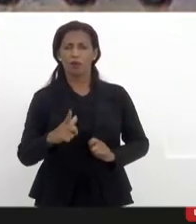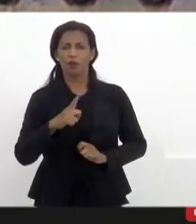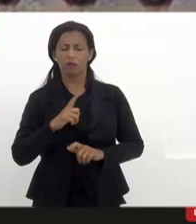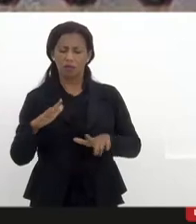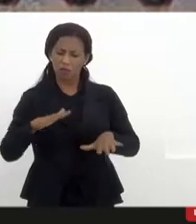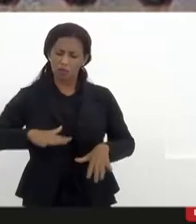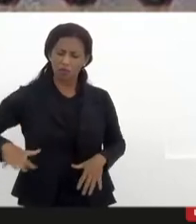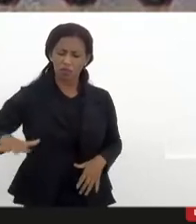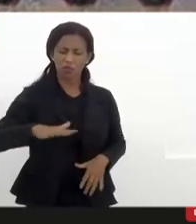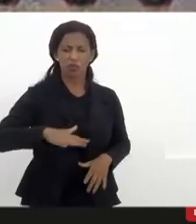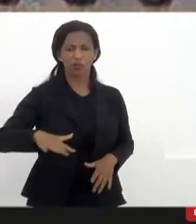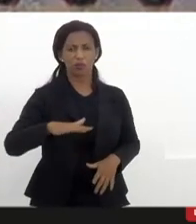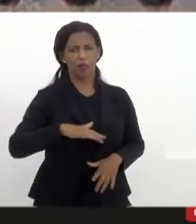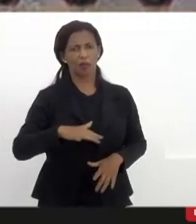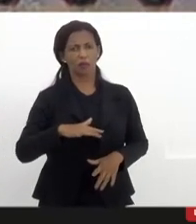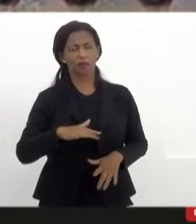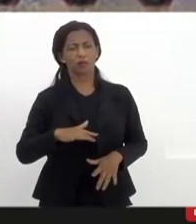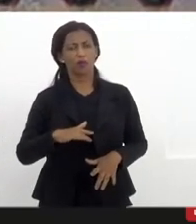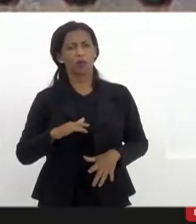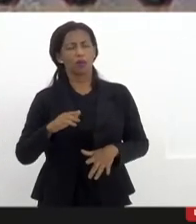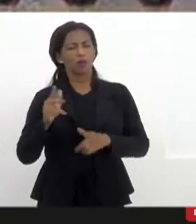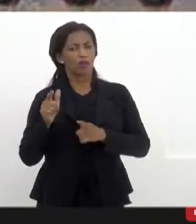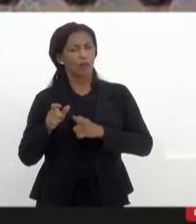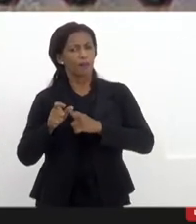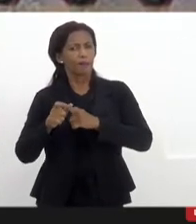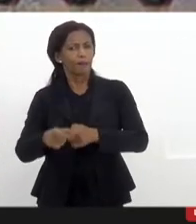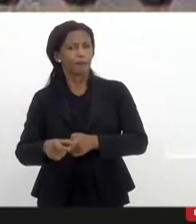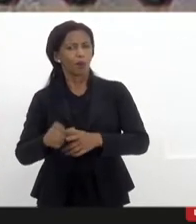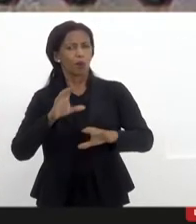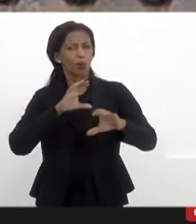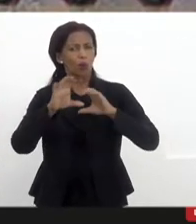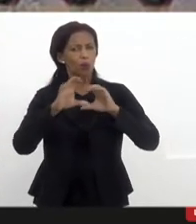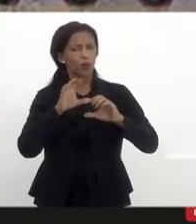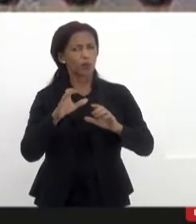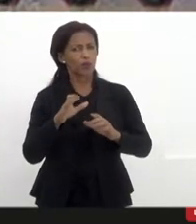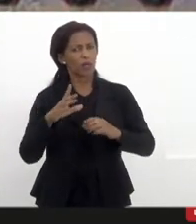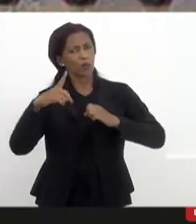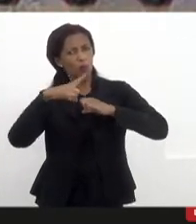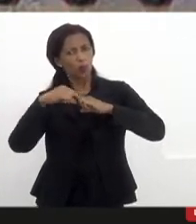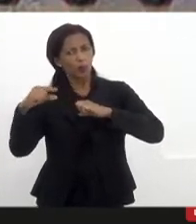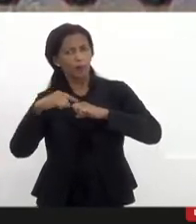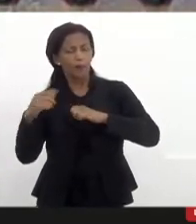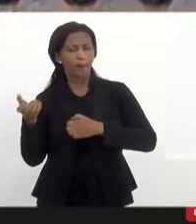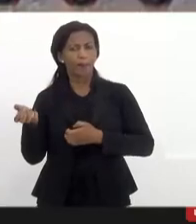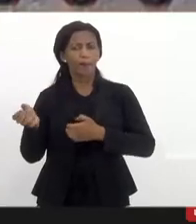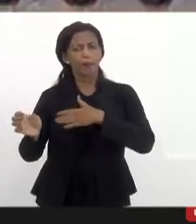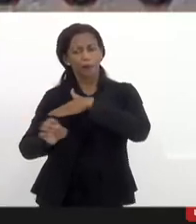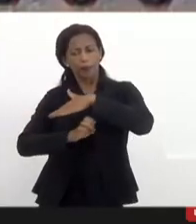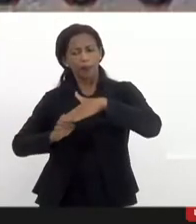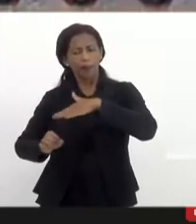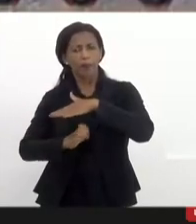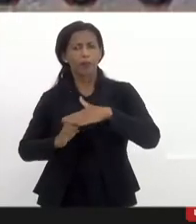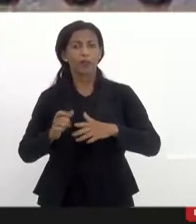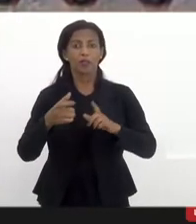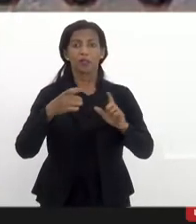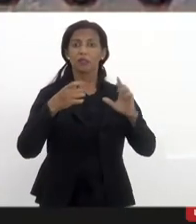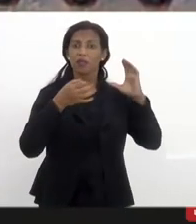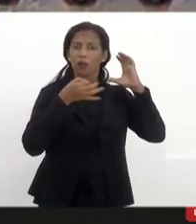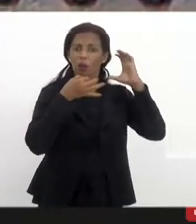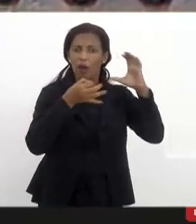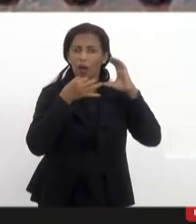espaços da mídia comunitária como efetivação desse empreendimento. são rádios que podem